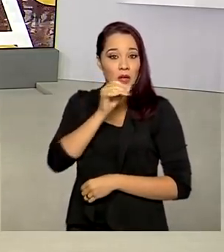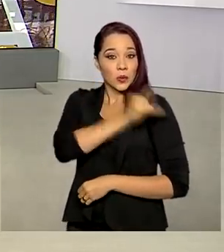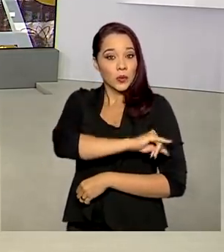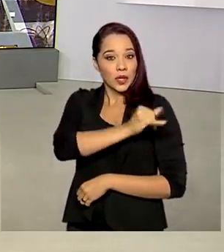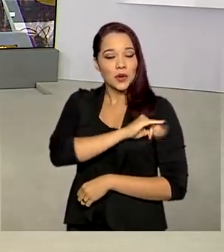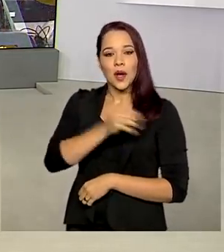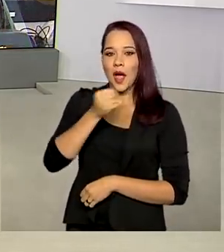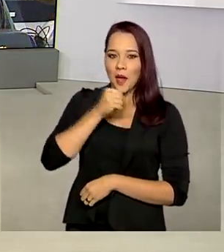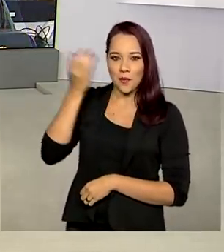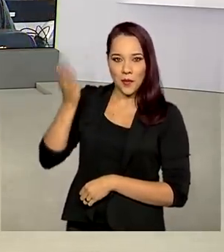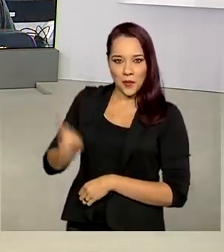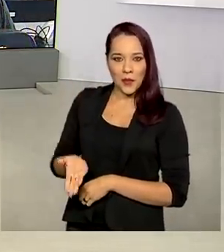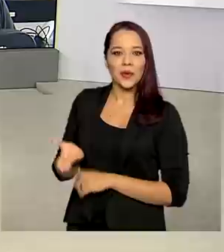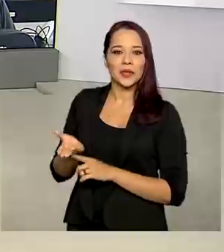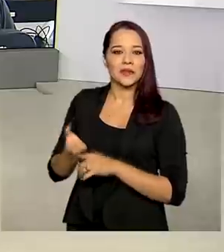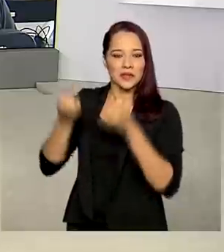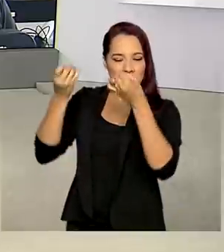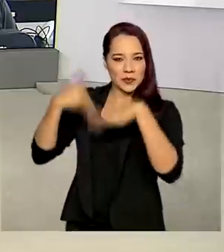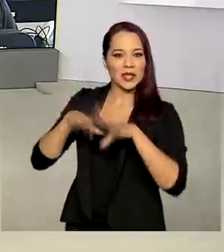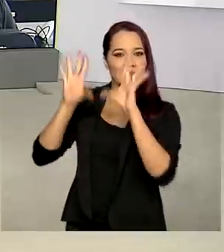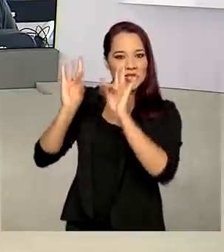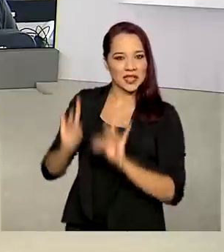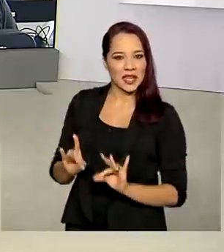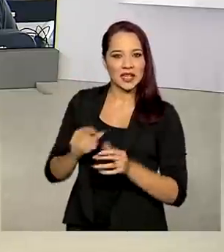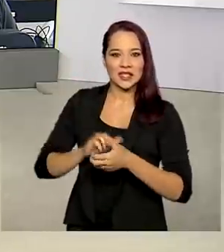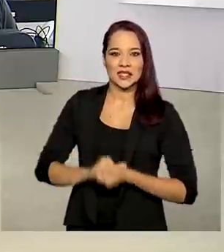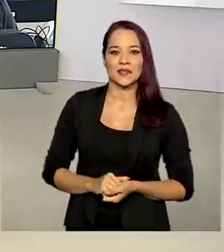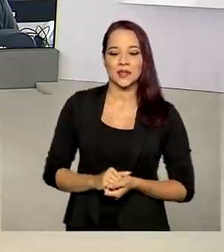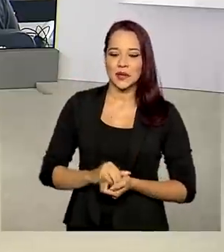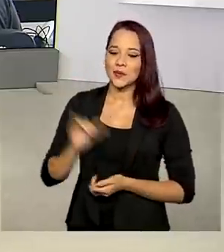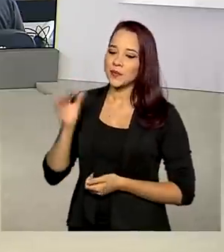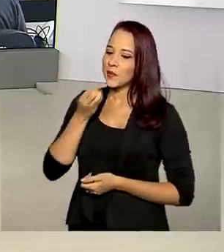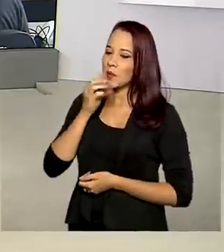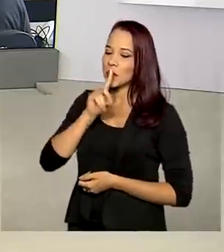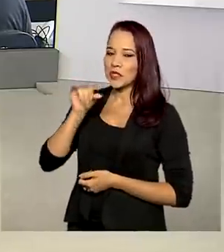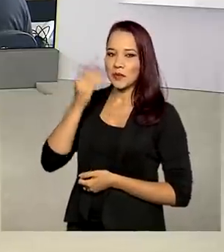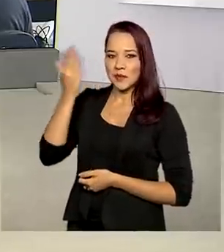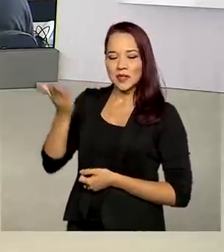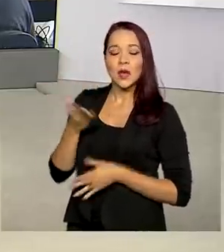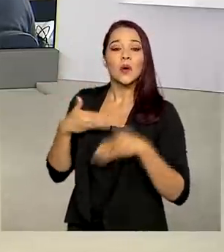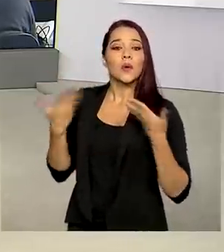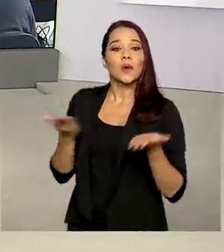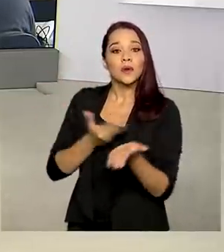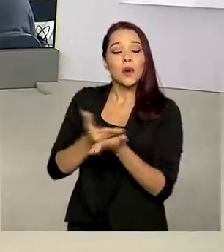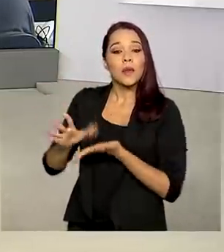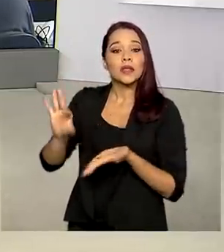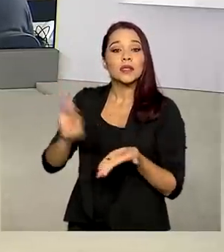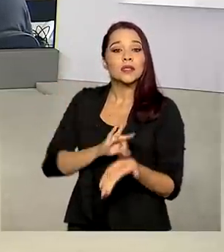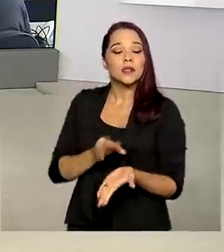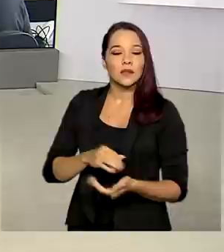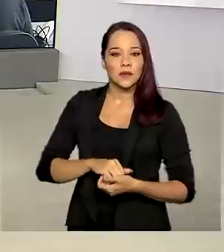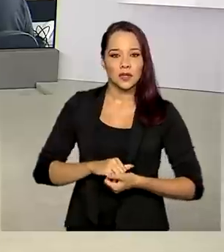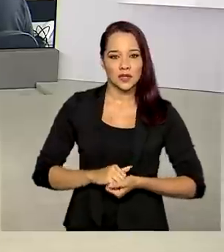agora. A repórter Cláudia Boiunga traz para a gente os detalhes. Cláudia, bom dia para você. Quando é que começam as inscrições?